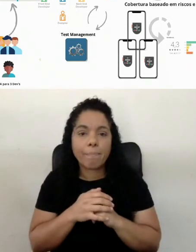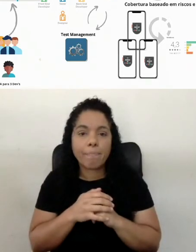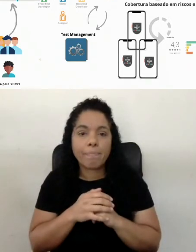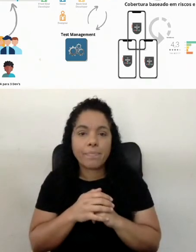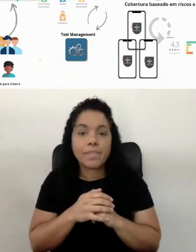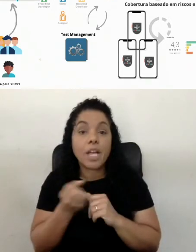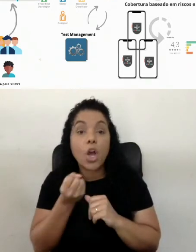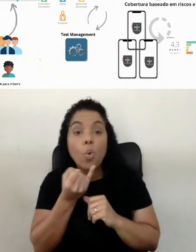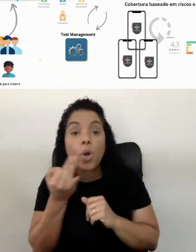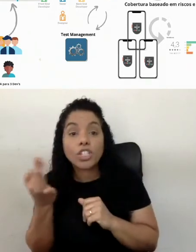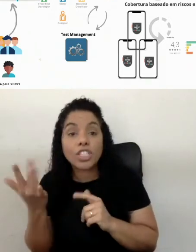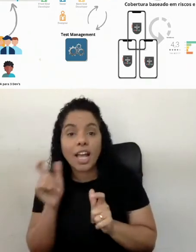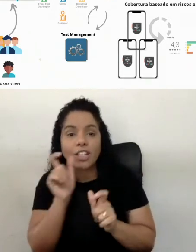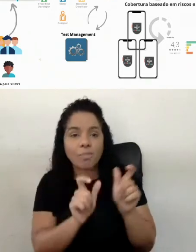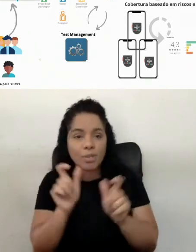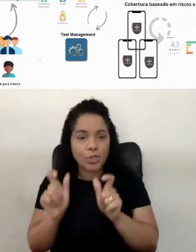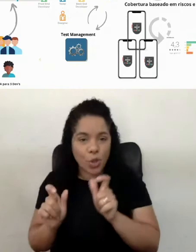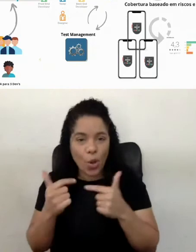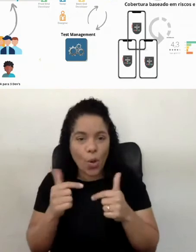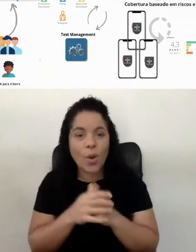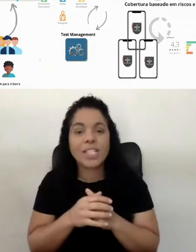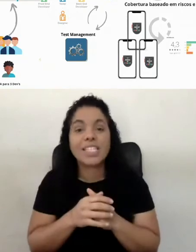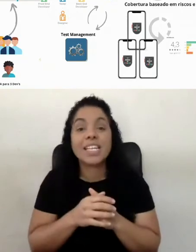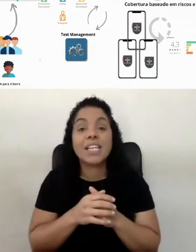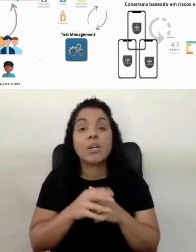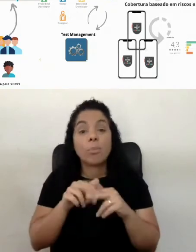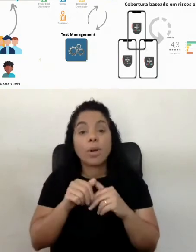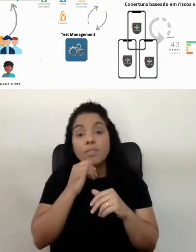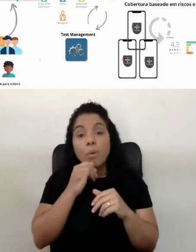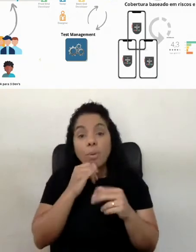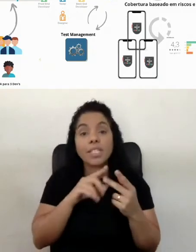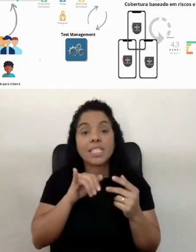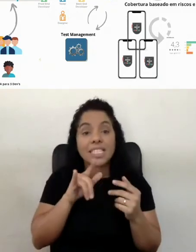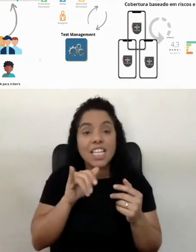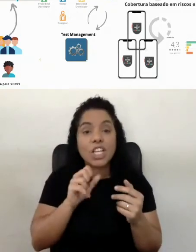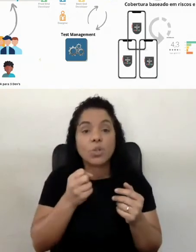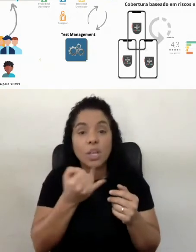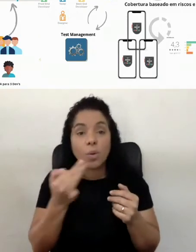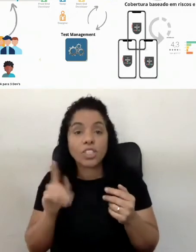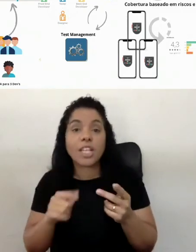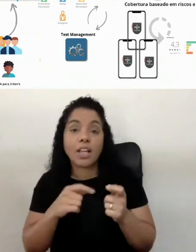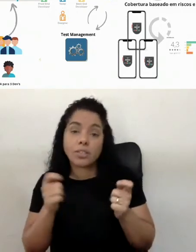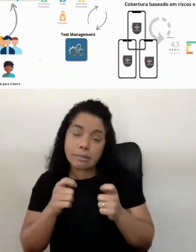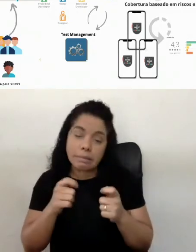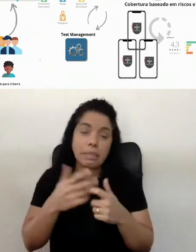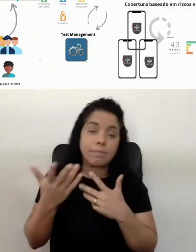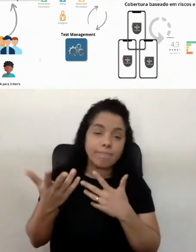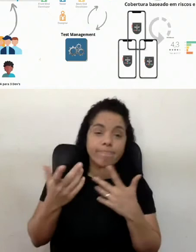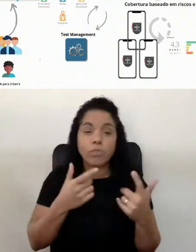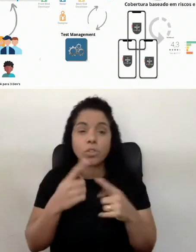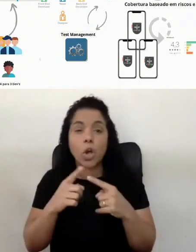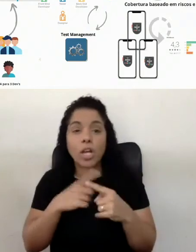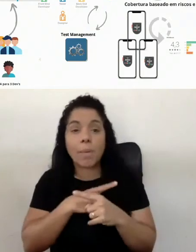da quantidade de pessoas, que, infelizmente, por conta do CILUS, é um número que ainda funciona, mas que tende a